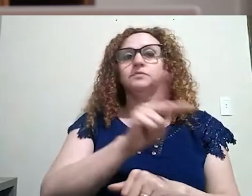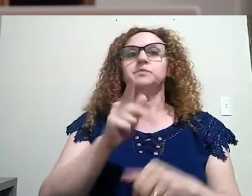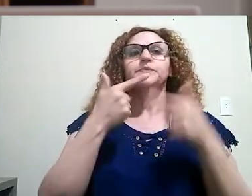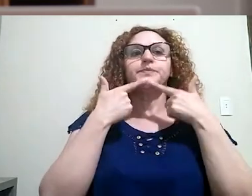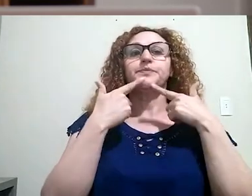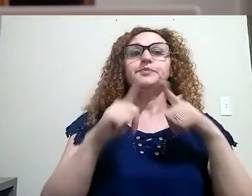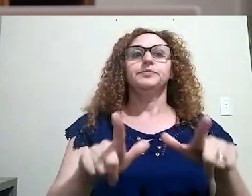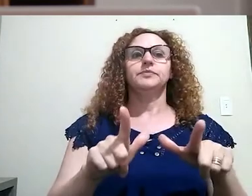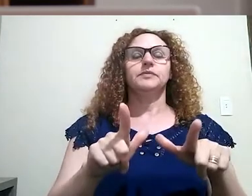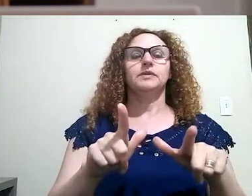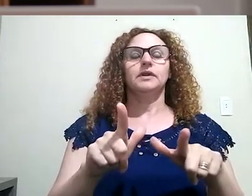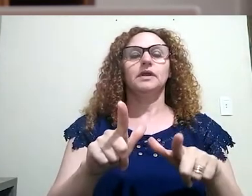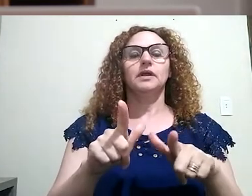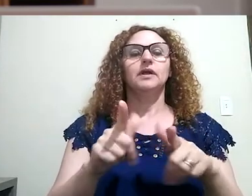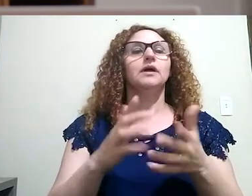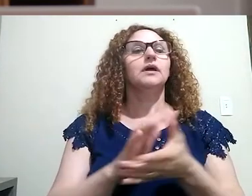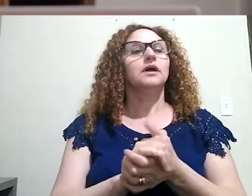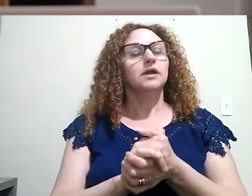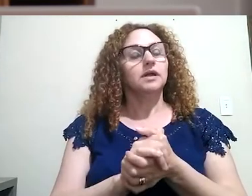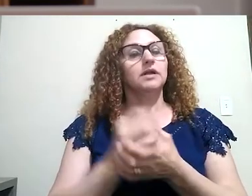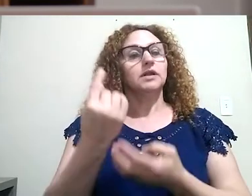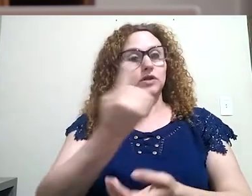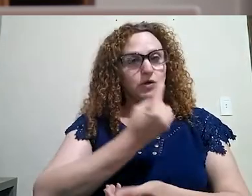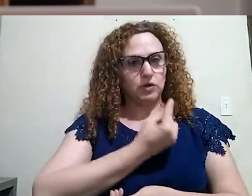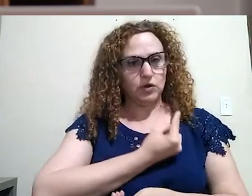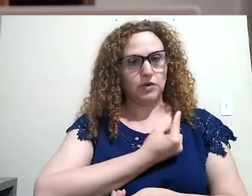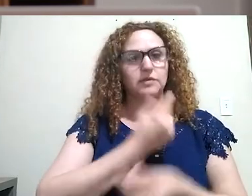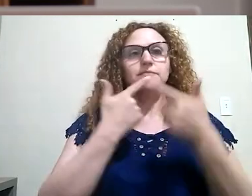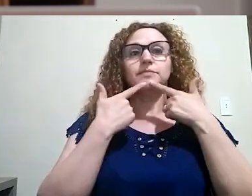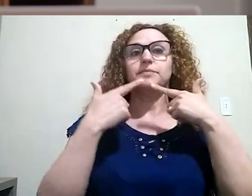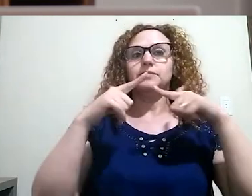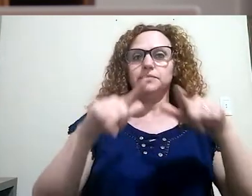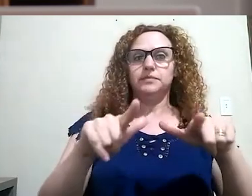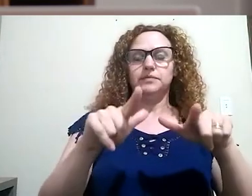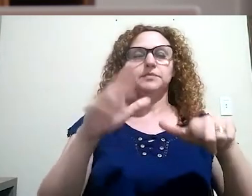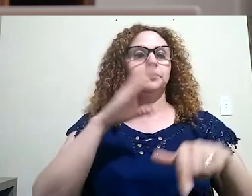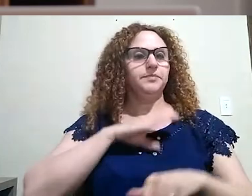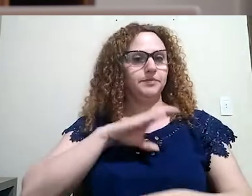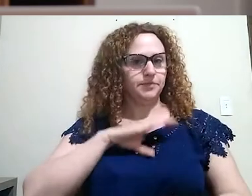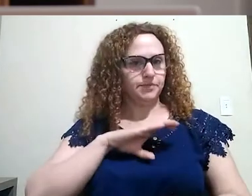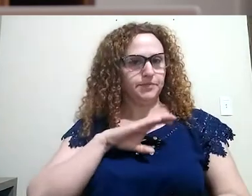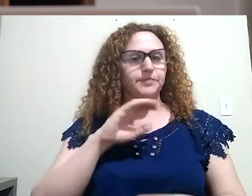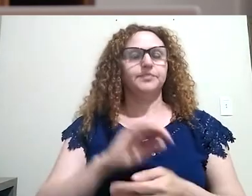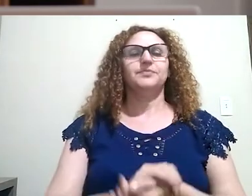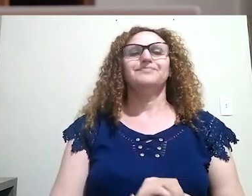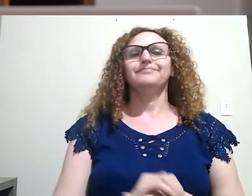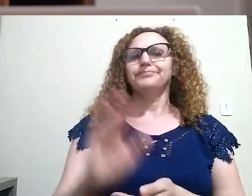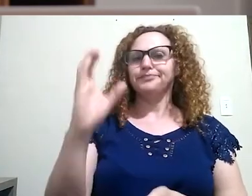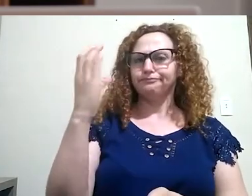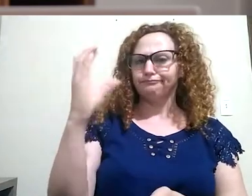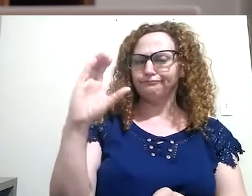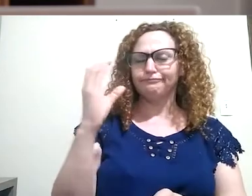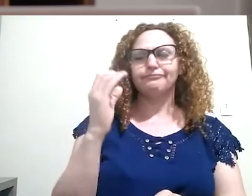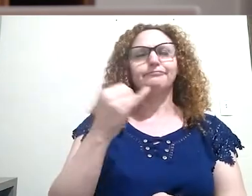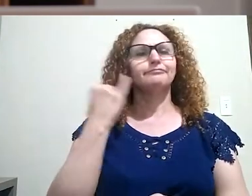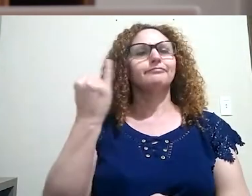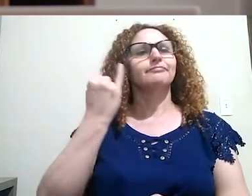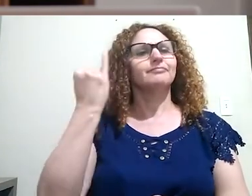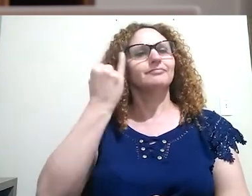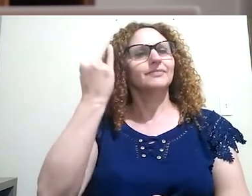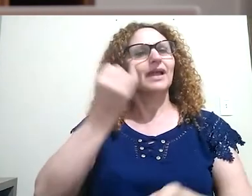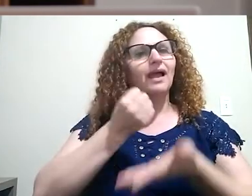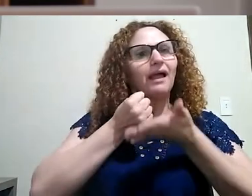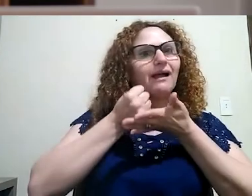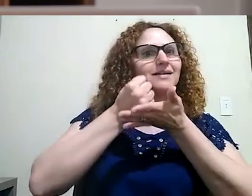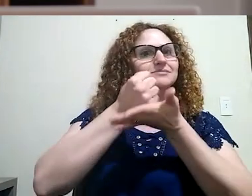língua, em nosso caso, do professor de língua portuguesa. Essa ciência é fundamental porque